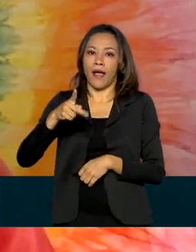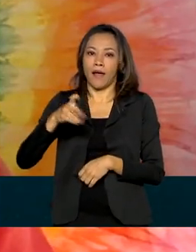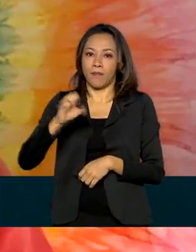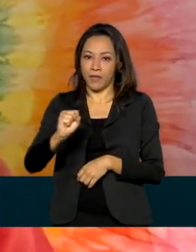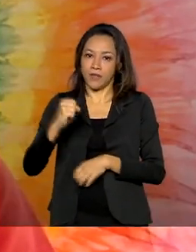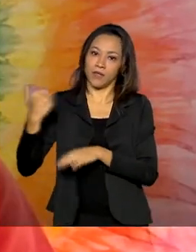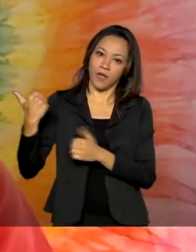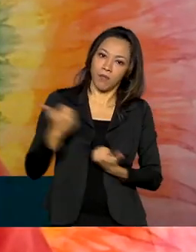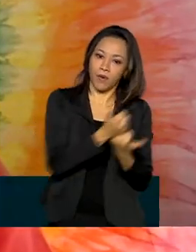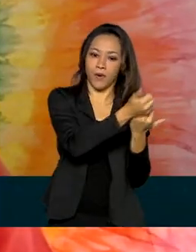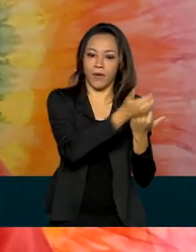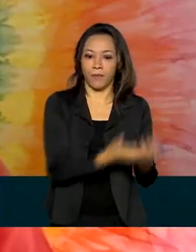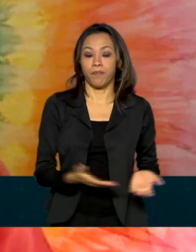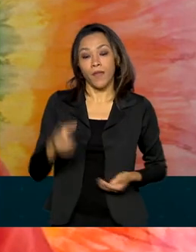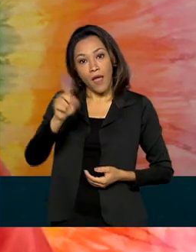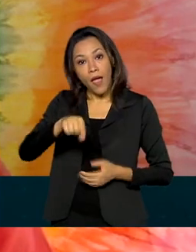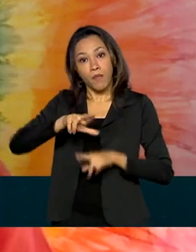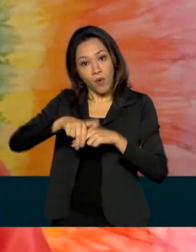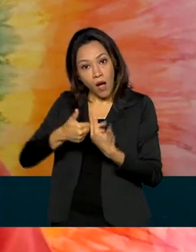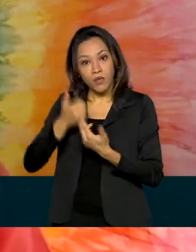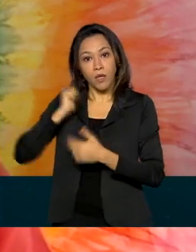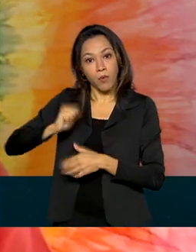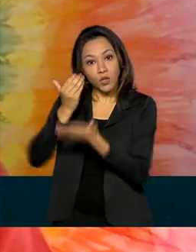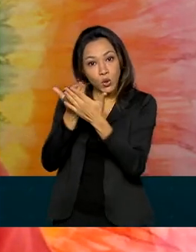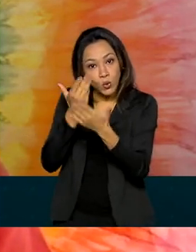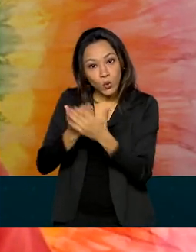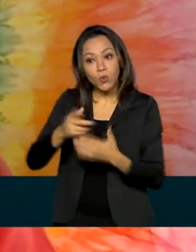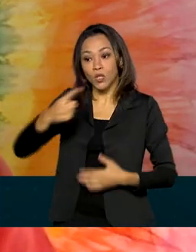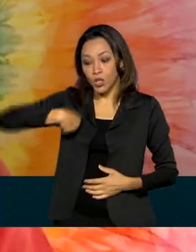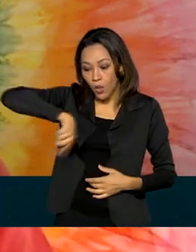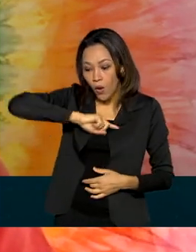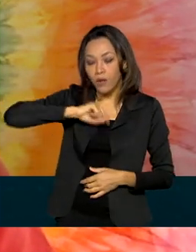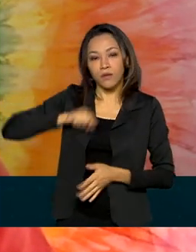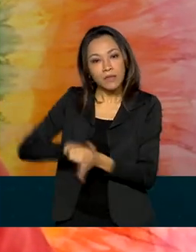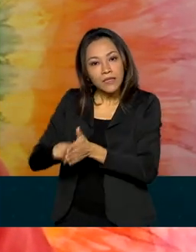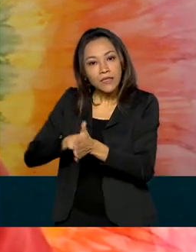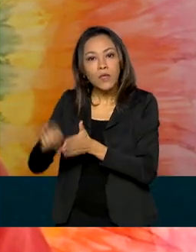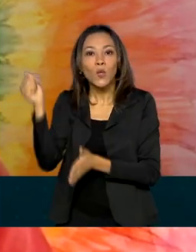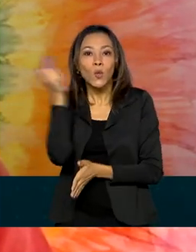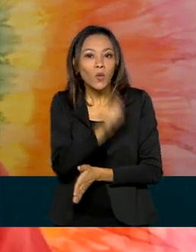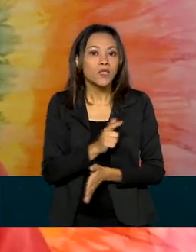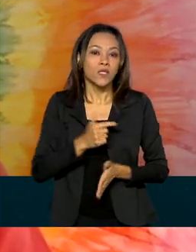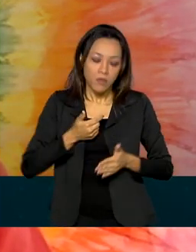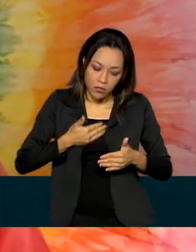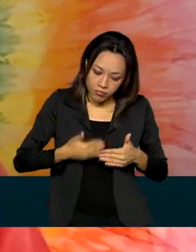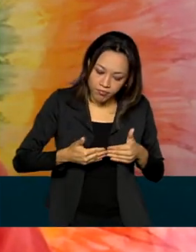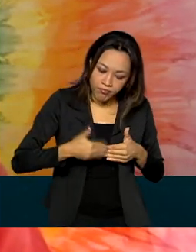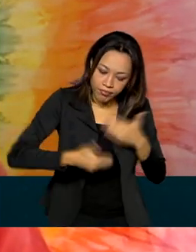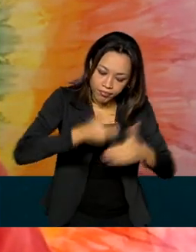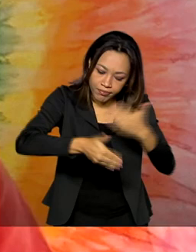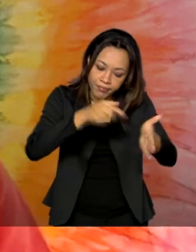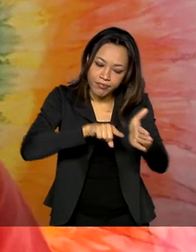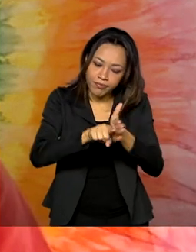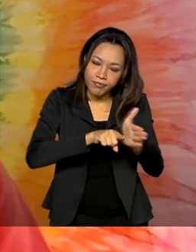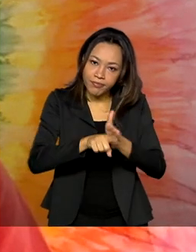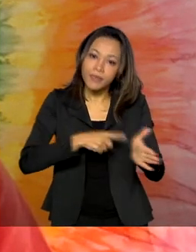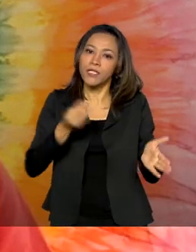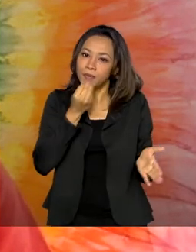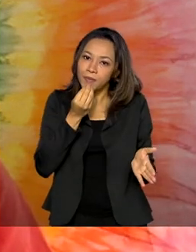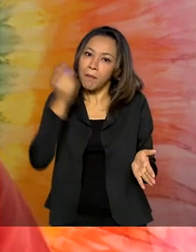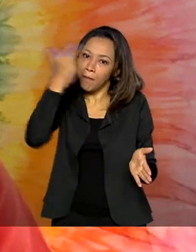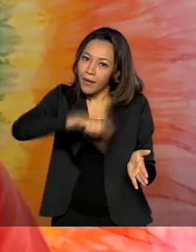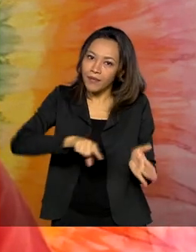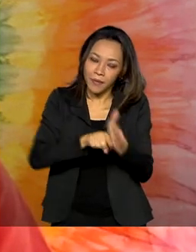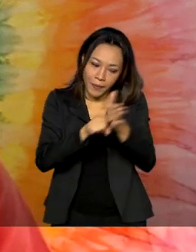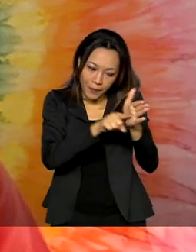bolsas que nós, pesquisadores, mantemos a nossa subsistência e temos a garantia de que poderemos realizar o nosso trabalho de